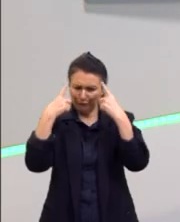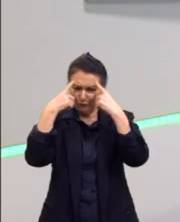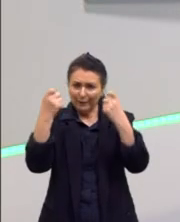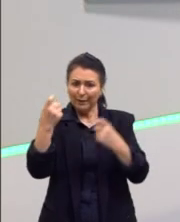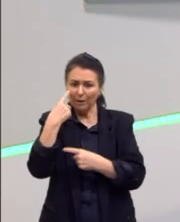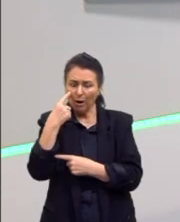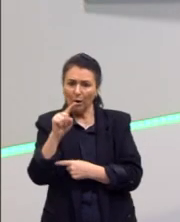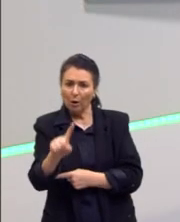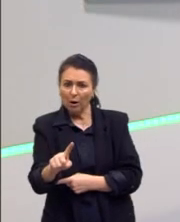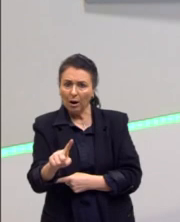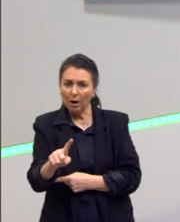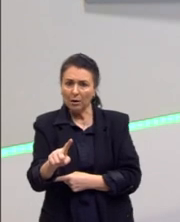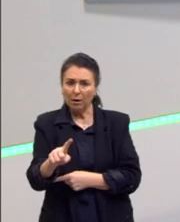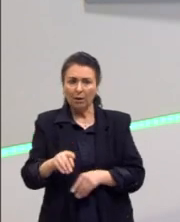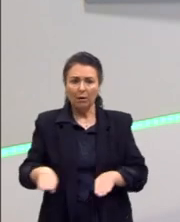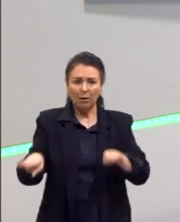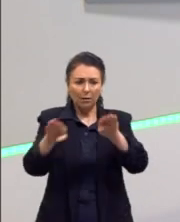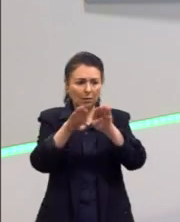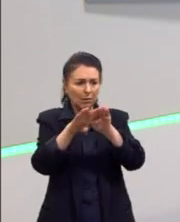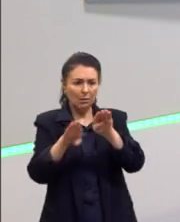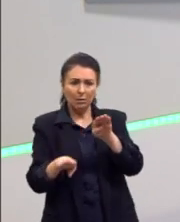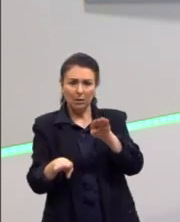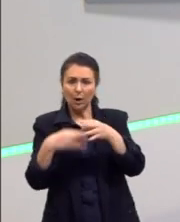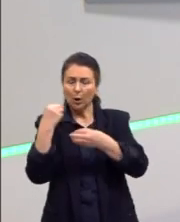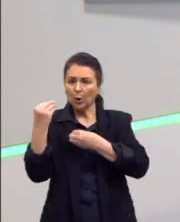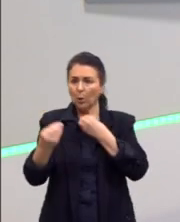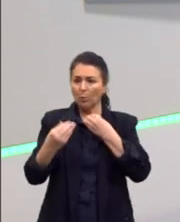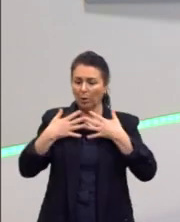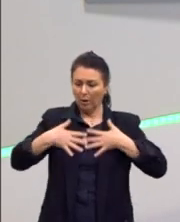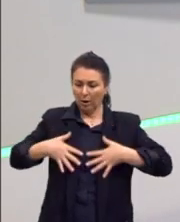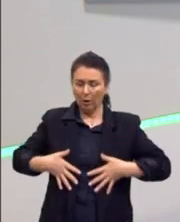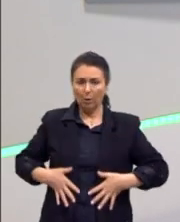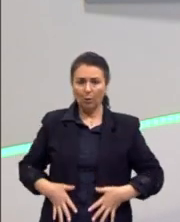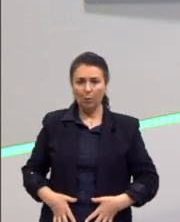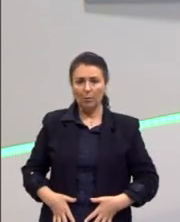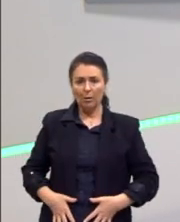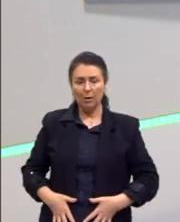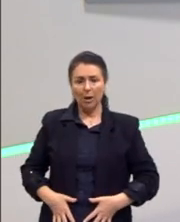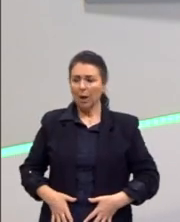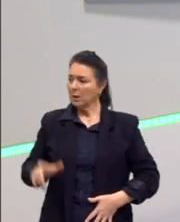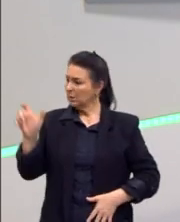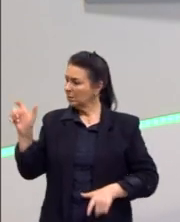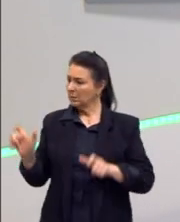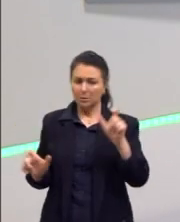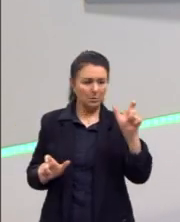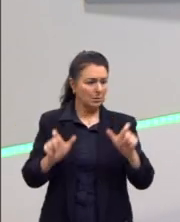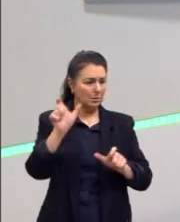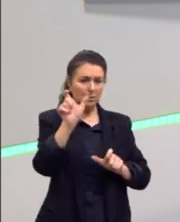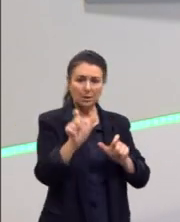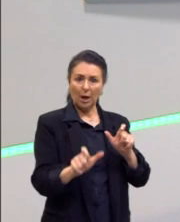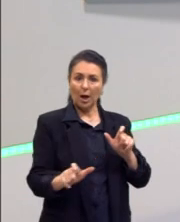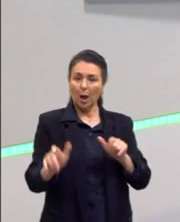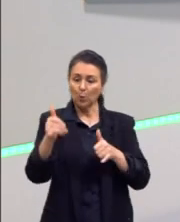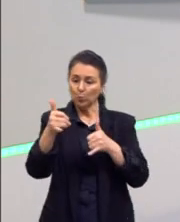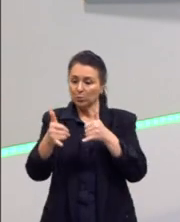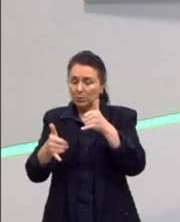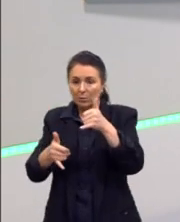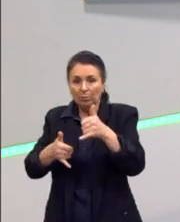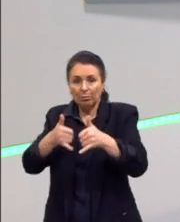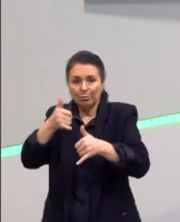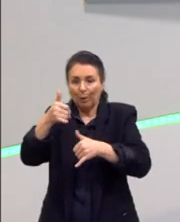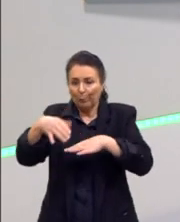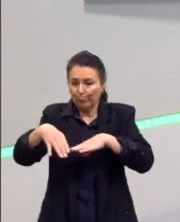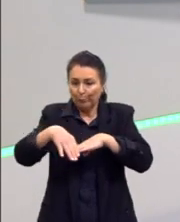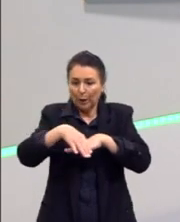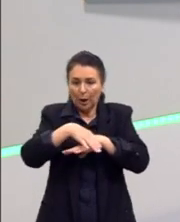Olha a desigualdade, olha como ela está vestida, e as pessoas ao redor dela, ela com sapatos, as